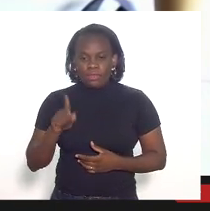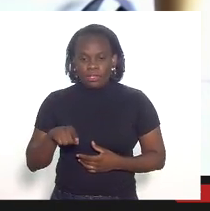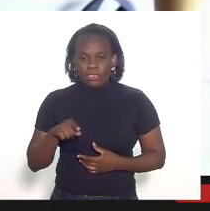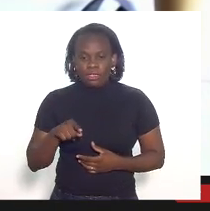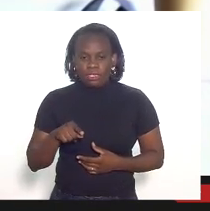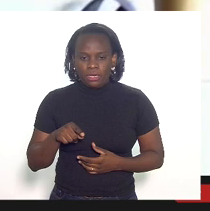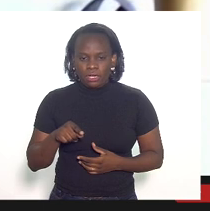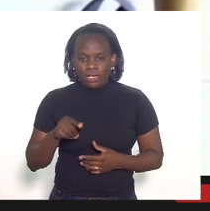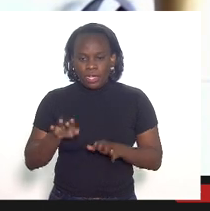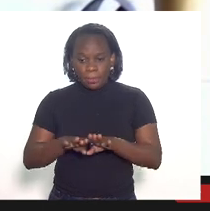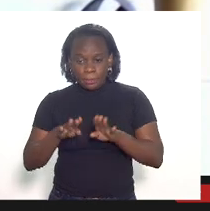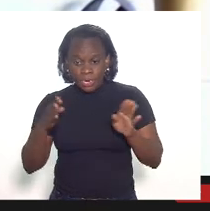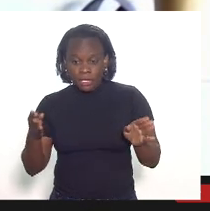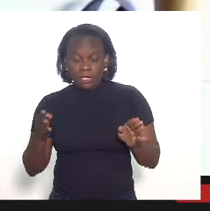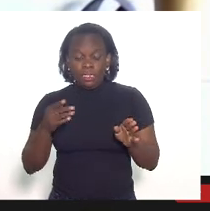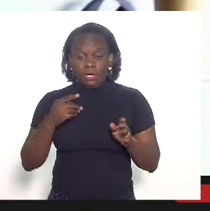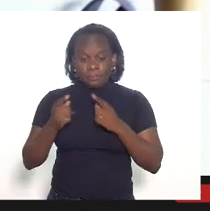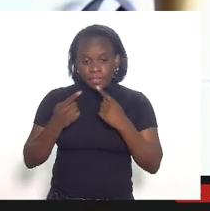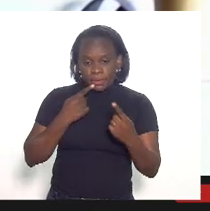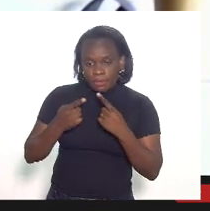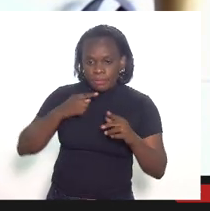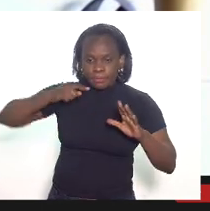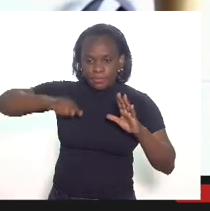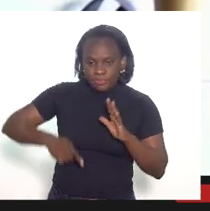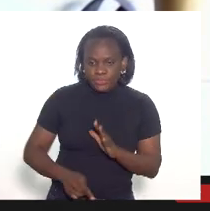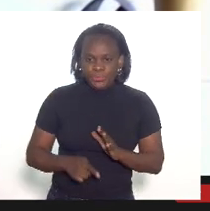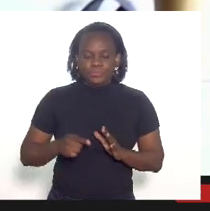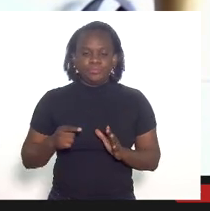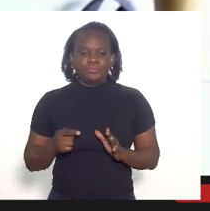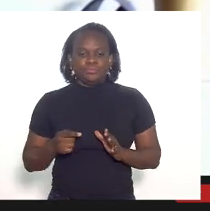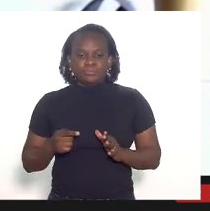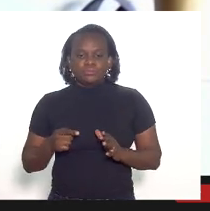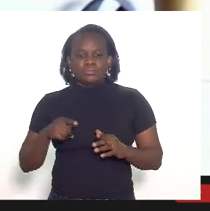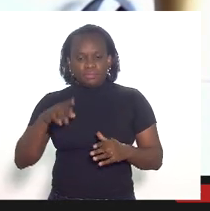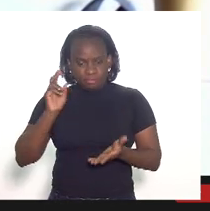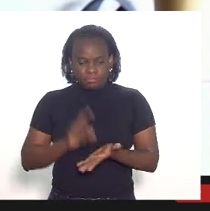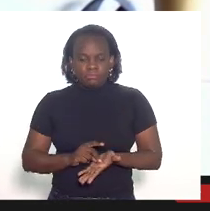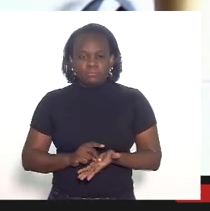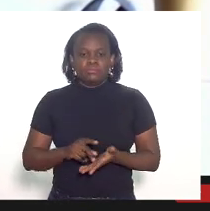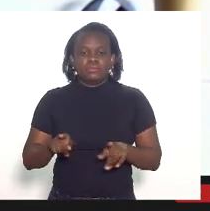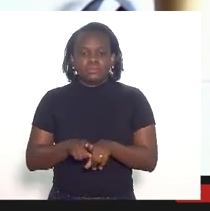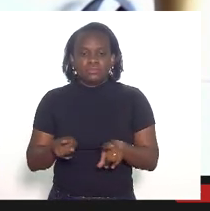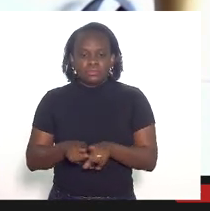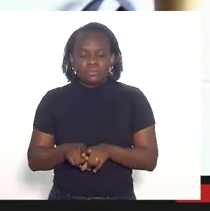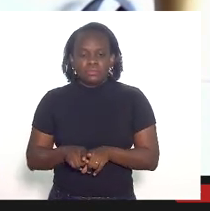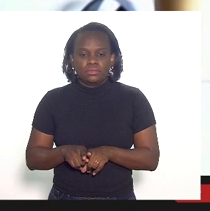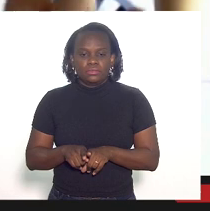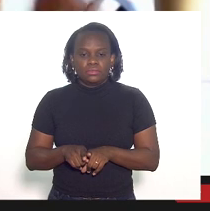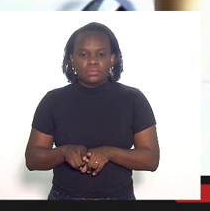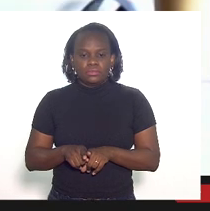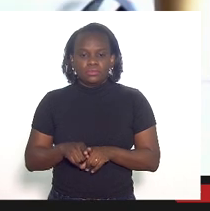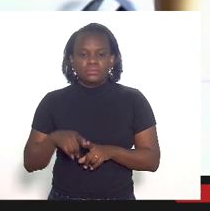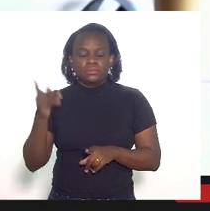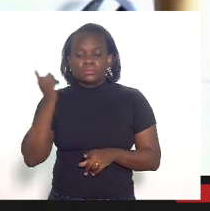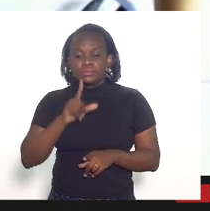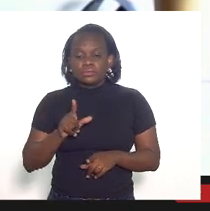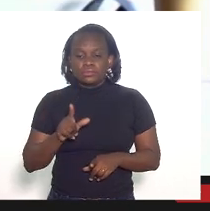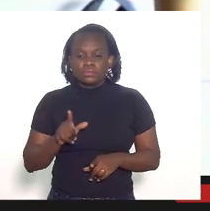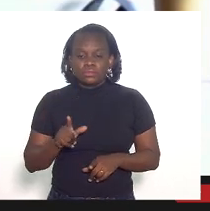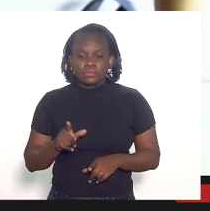apertura de um diálogo profundo e profícuo para a gente chegar